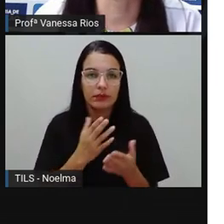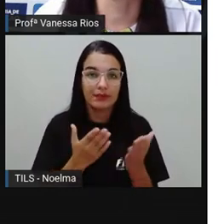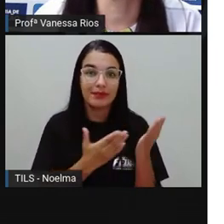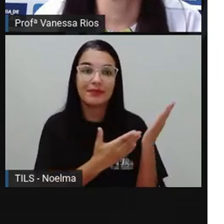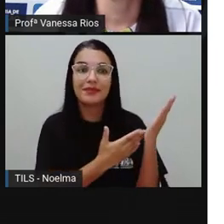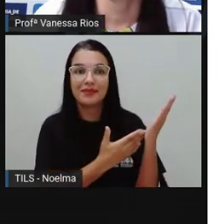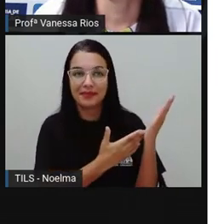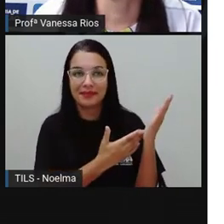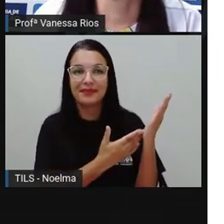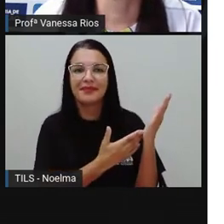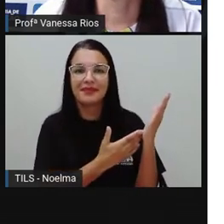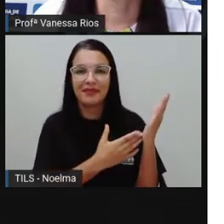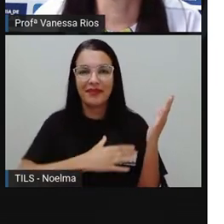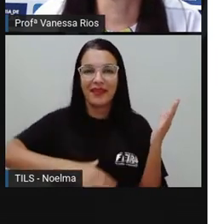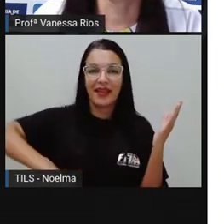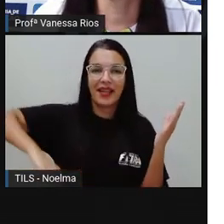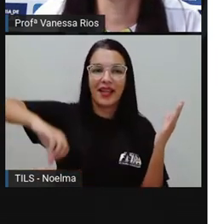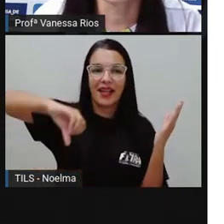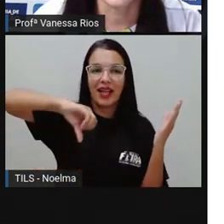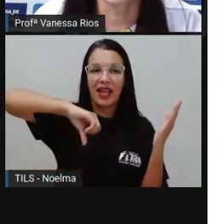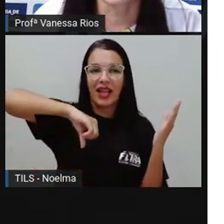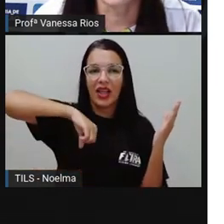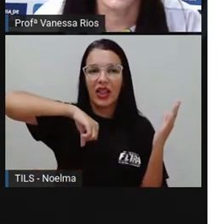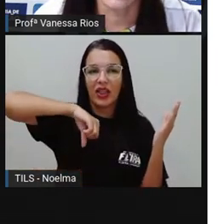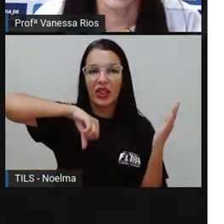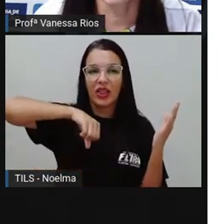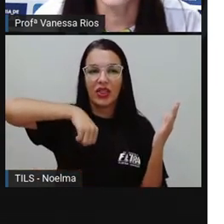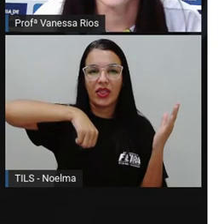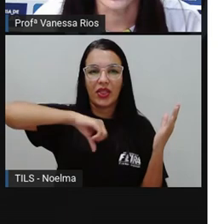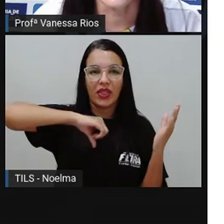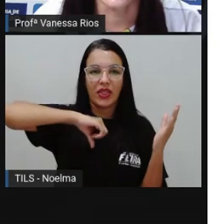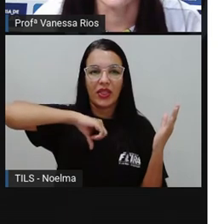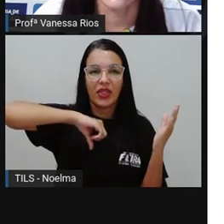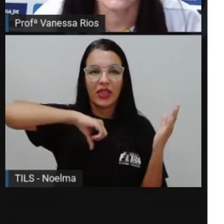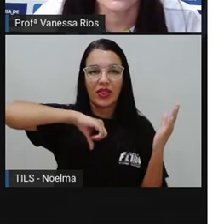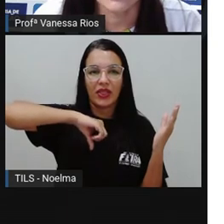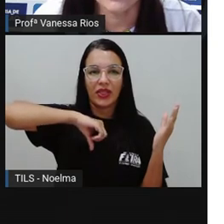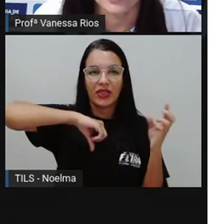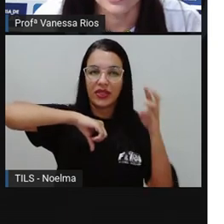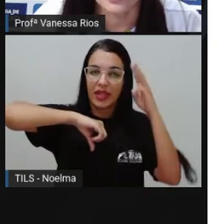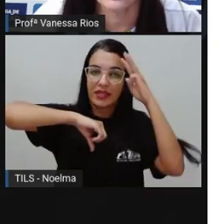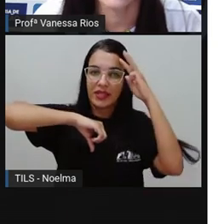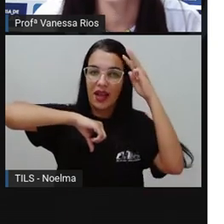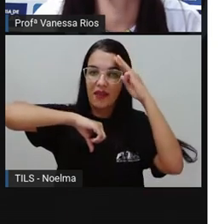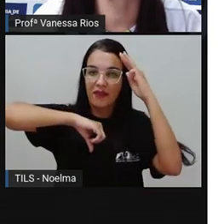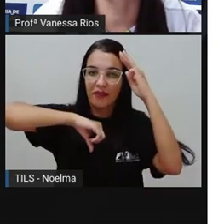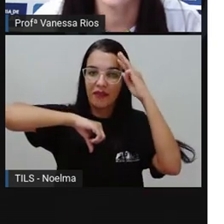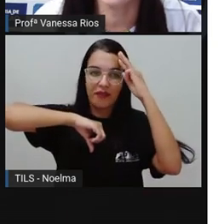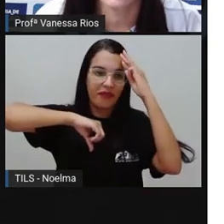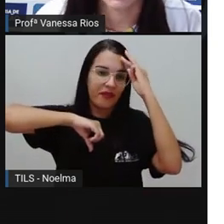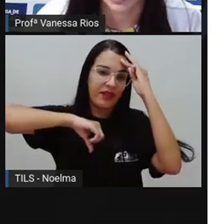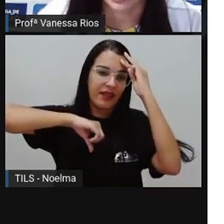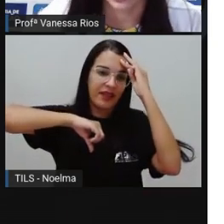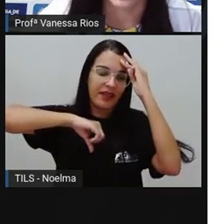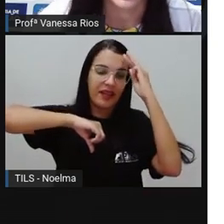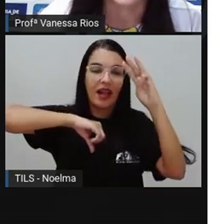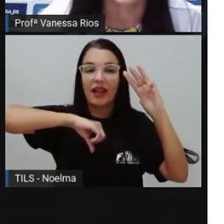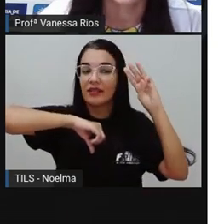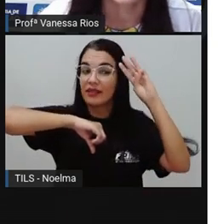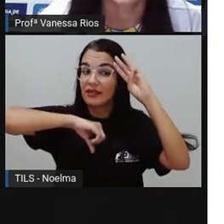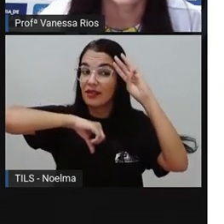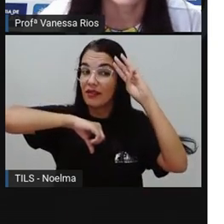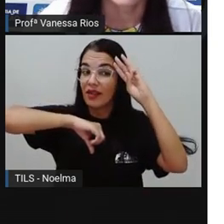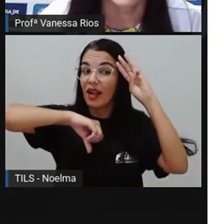Olha ela aqui, ó. A coluna com a menor temperatura é a coluna que está aqui na terça-feira e que registrou qual temperatura?